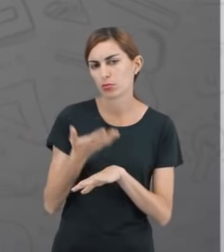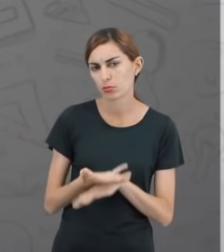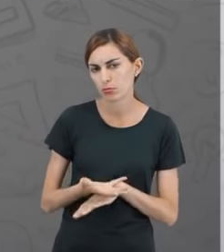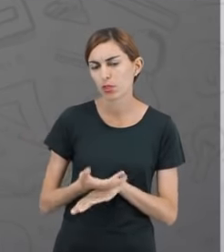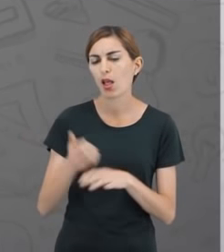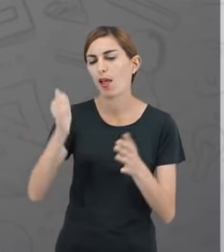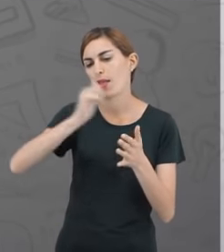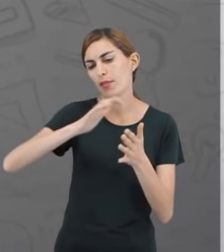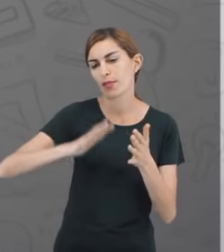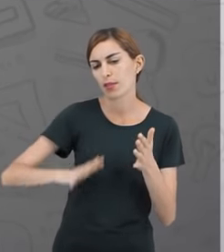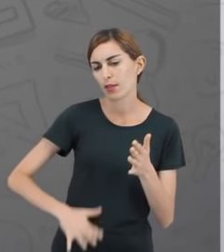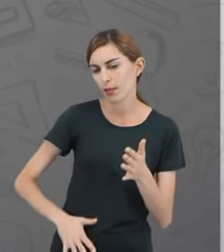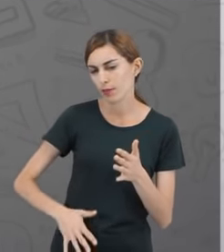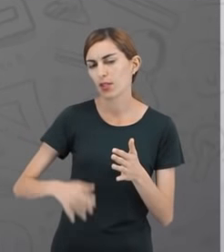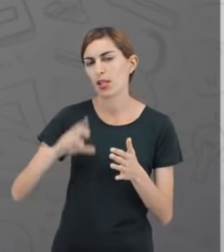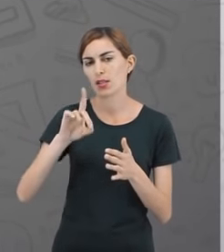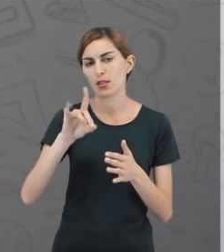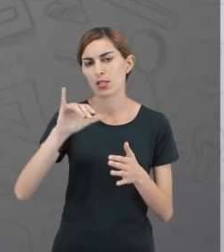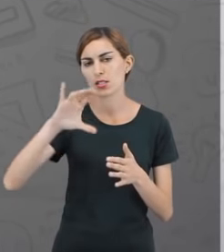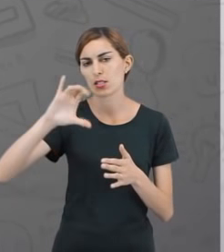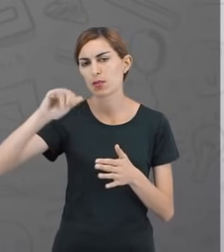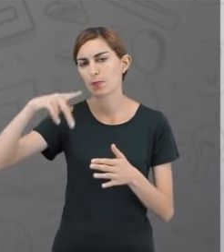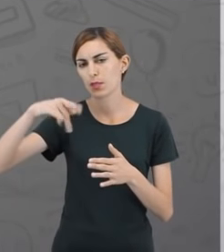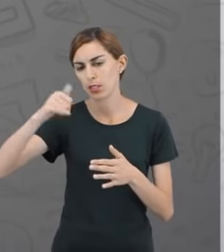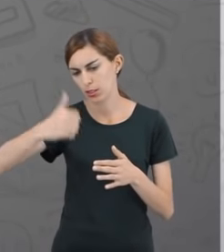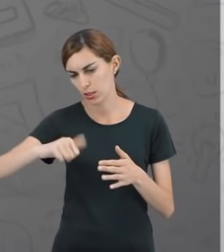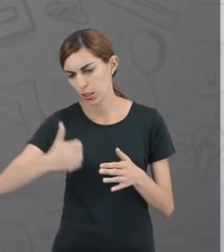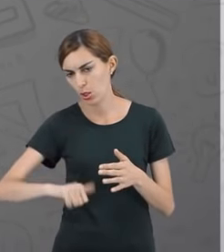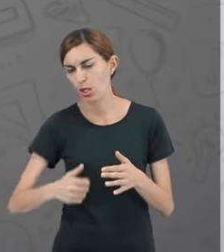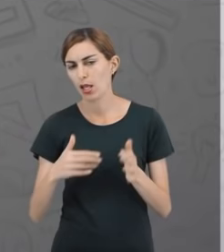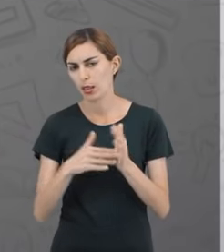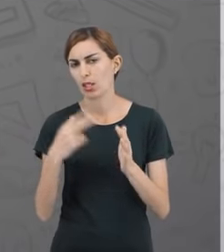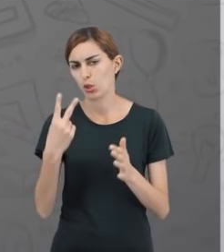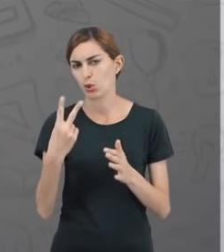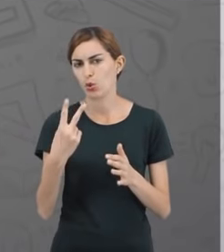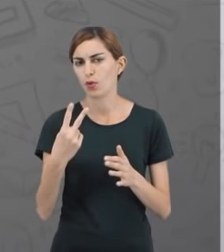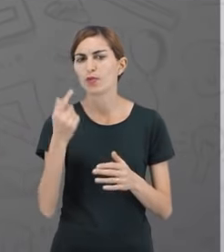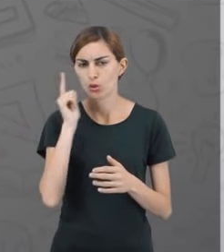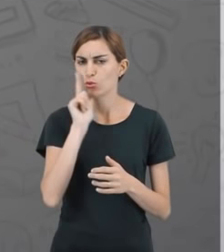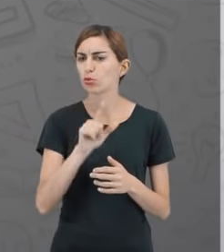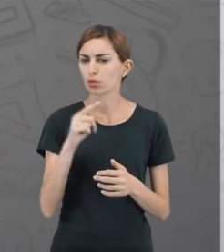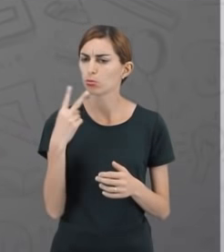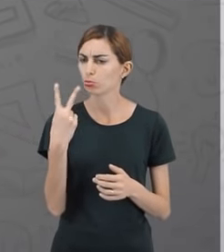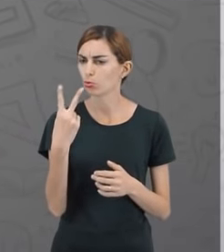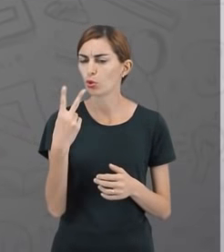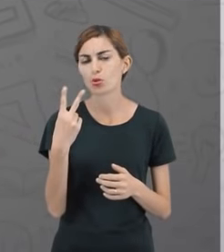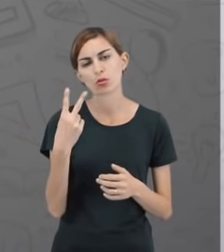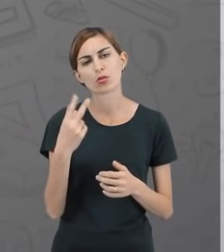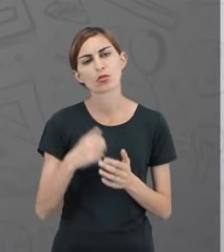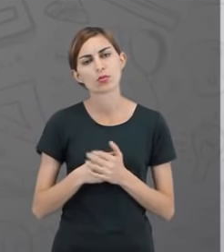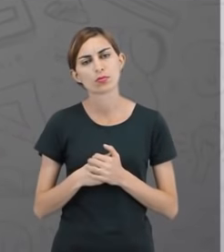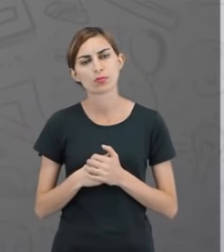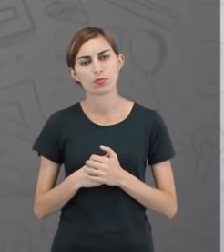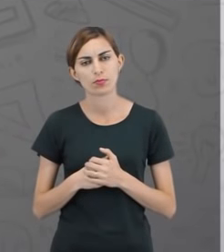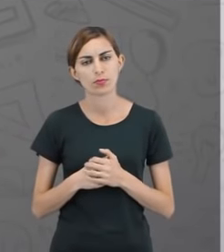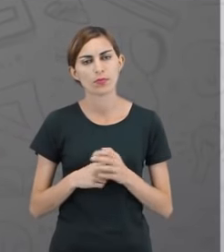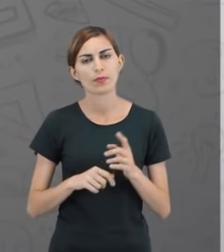na atividade da disciplina, avaliação da disciplina, que vale até dois, você tirou a nota máxima. Dois.